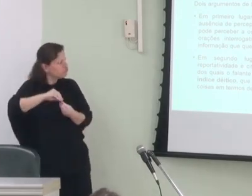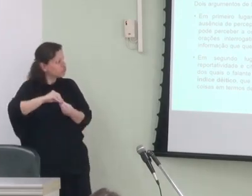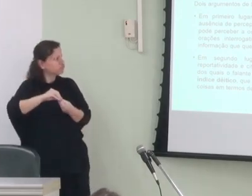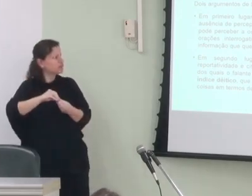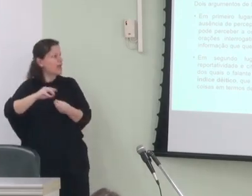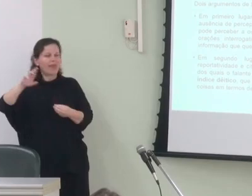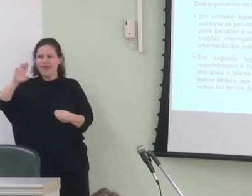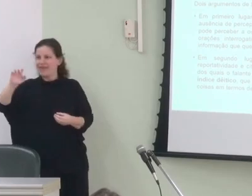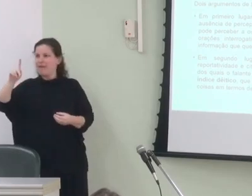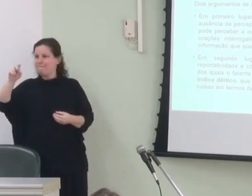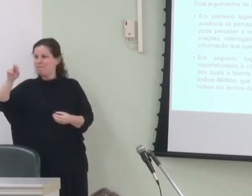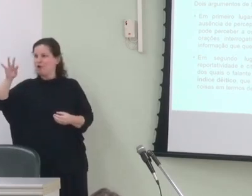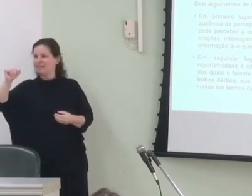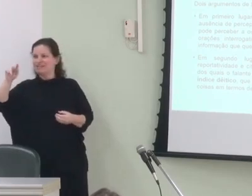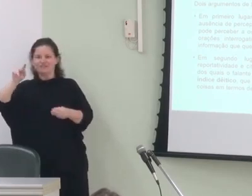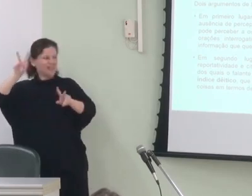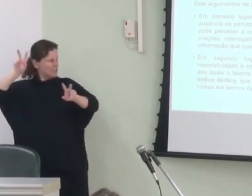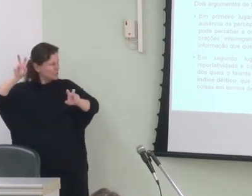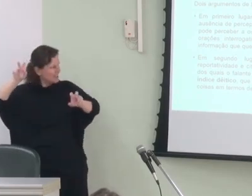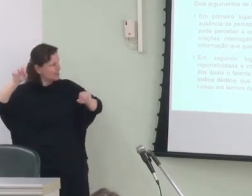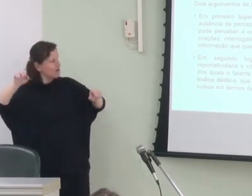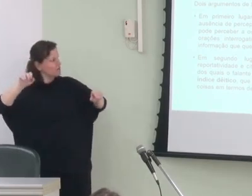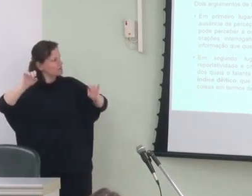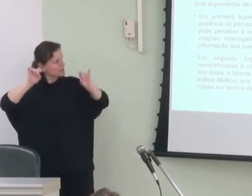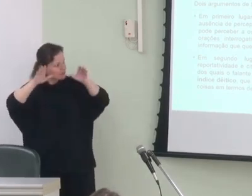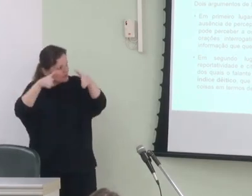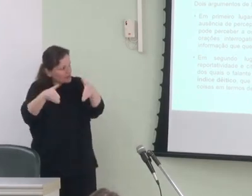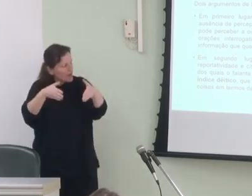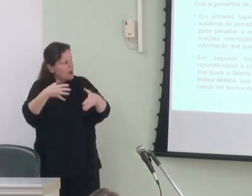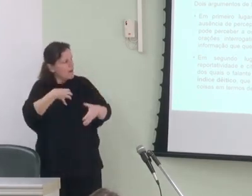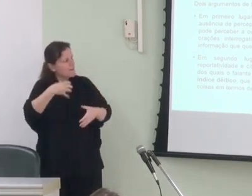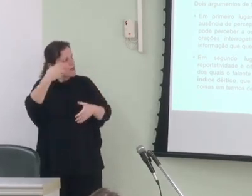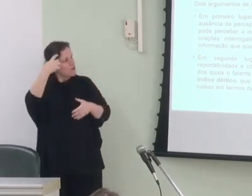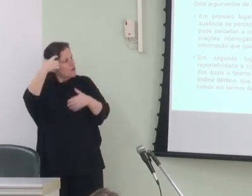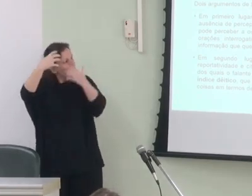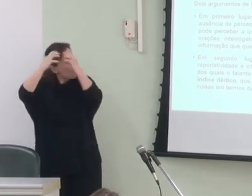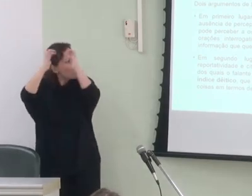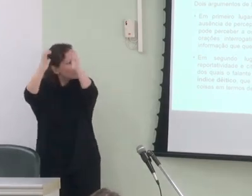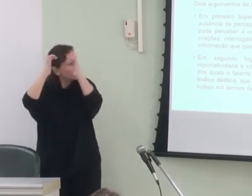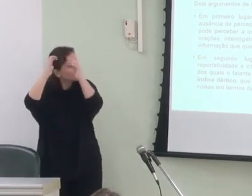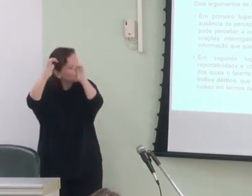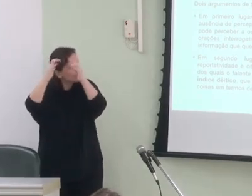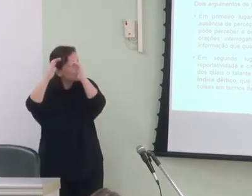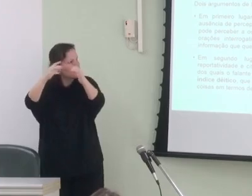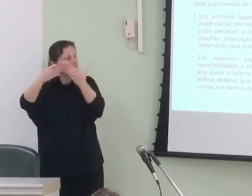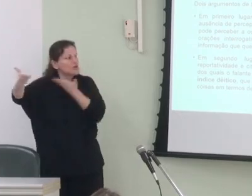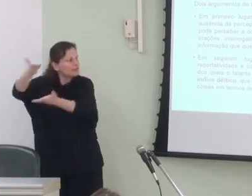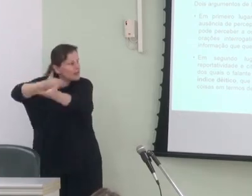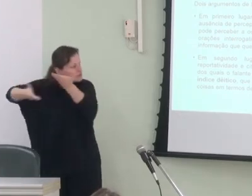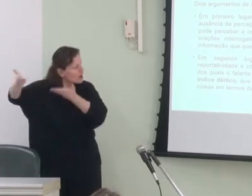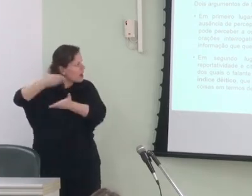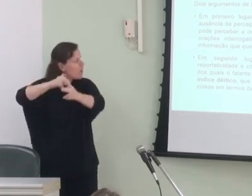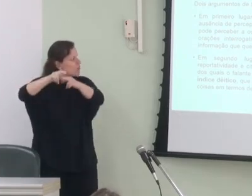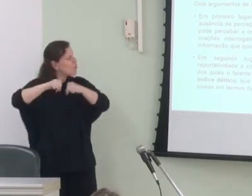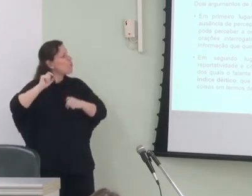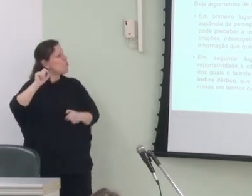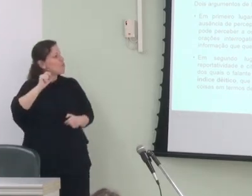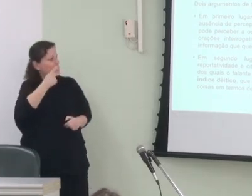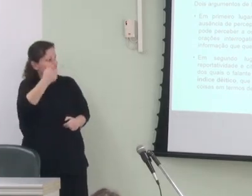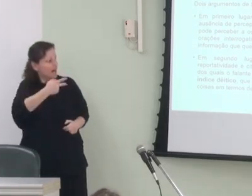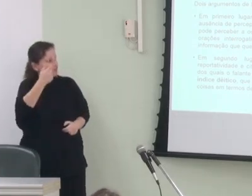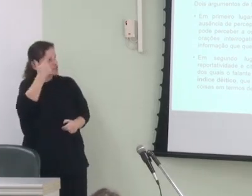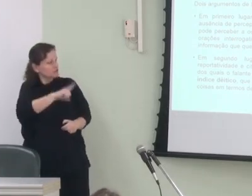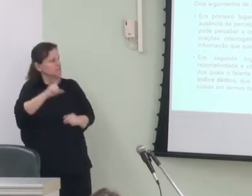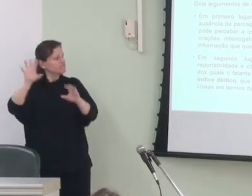reportatividade e estação especificam meios cognitivos e interacionais por meio dos quais o falante